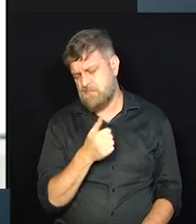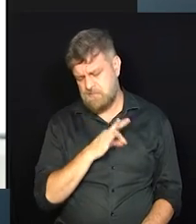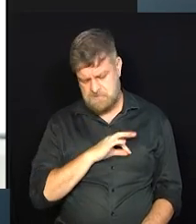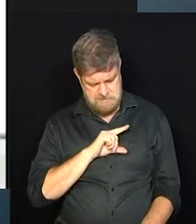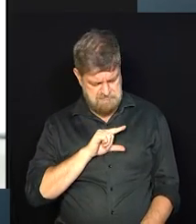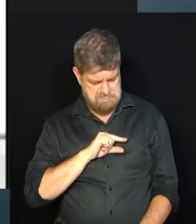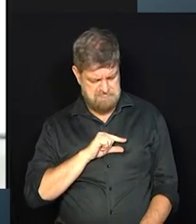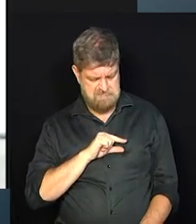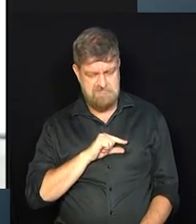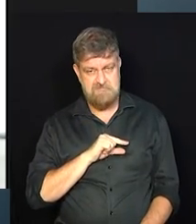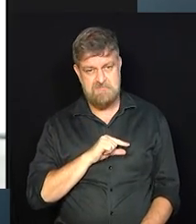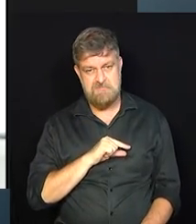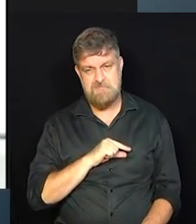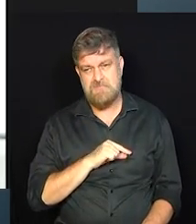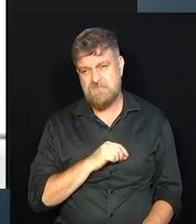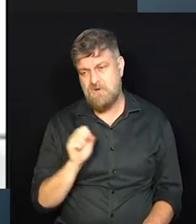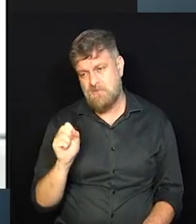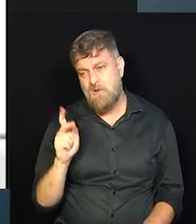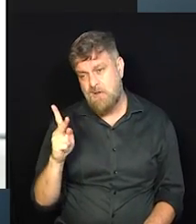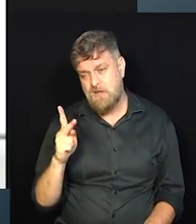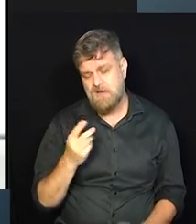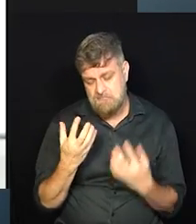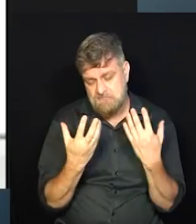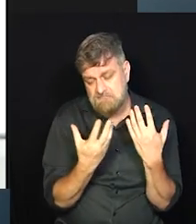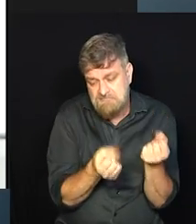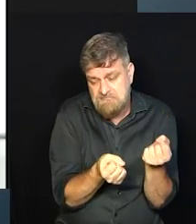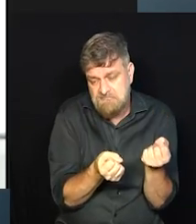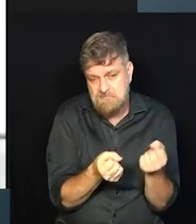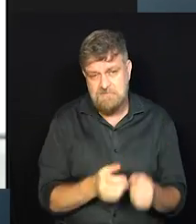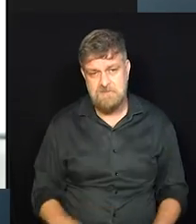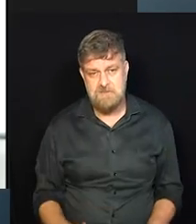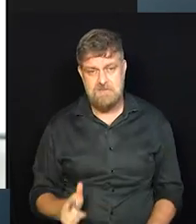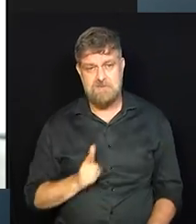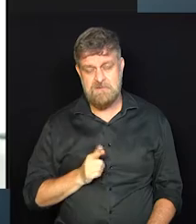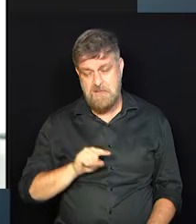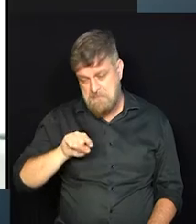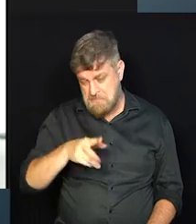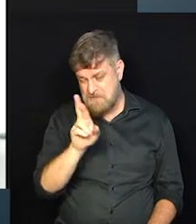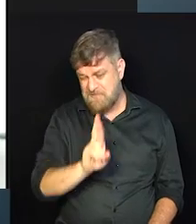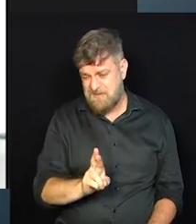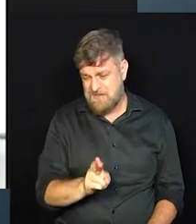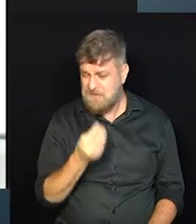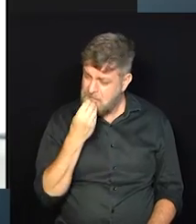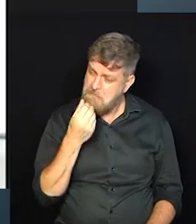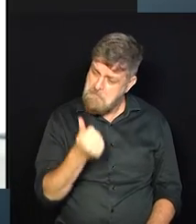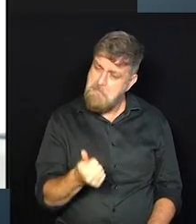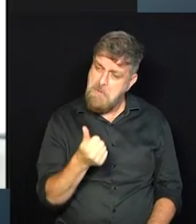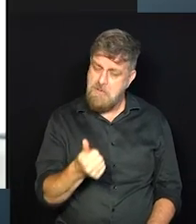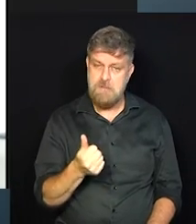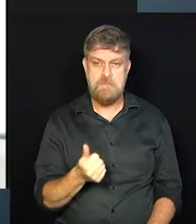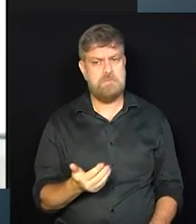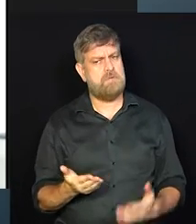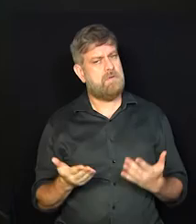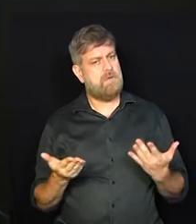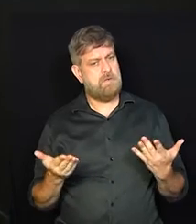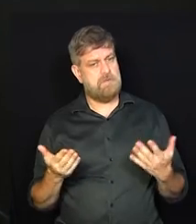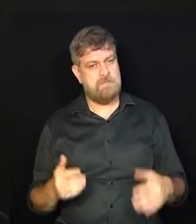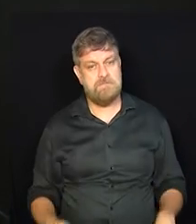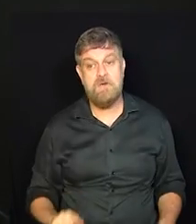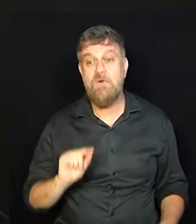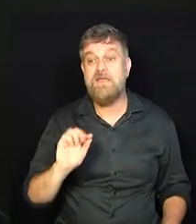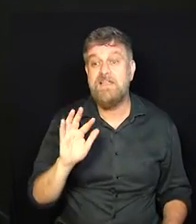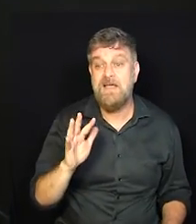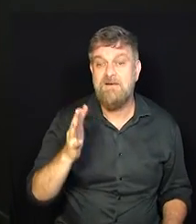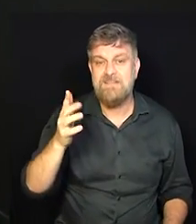aí, eu tenho que me contentar com ganhar 200 reais, 500 reais, mil reais, eu tenho que contentar com essa renda extra.